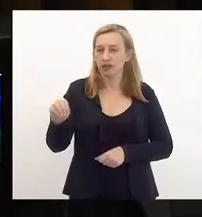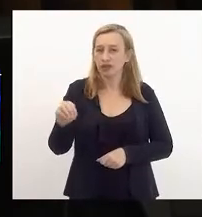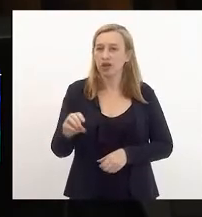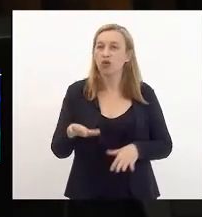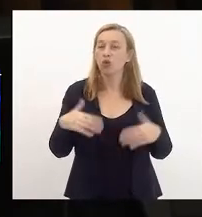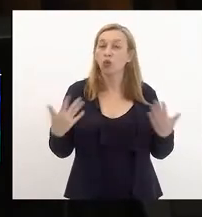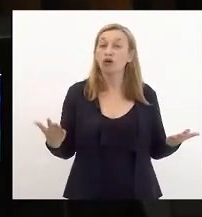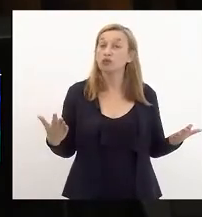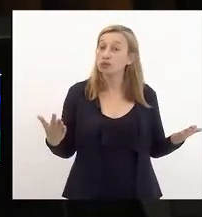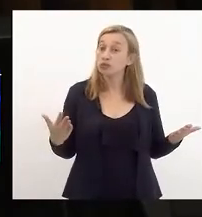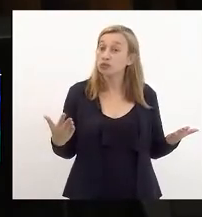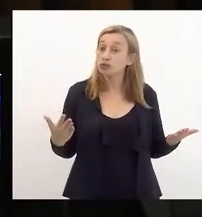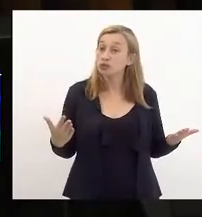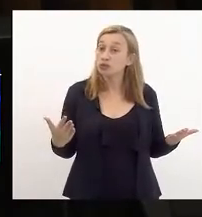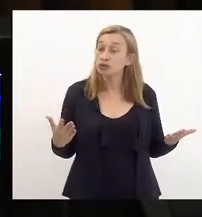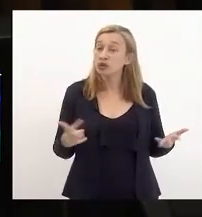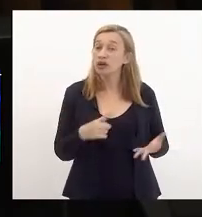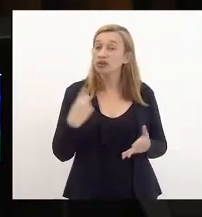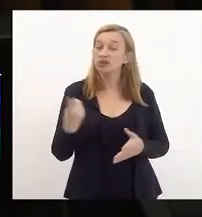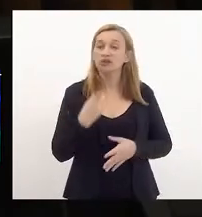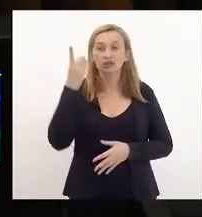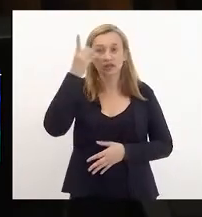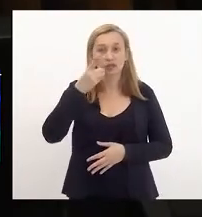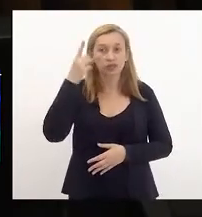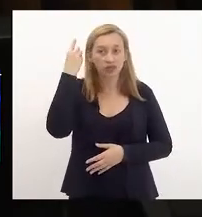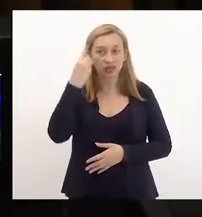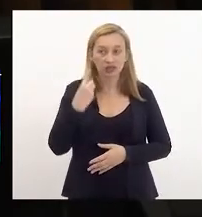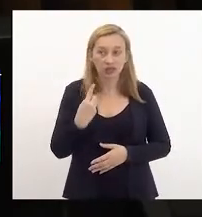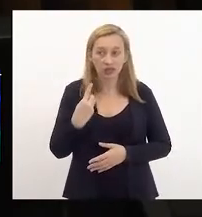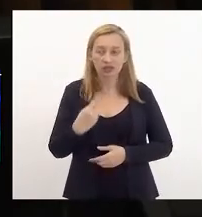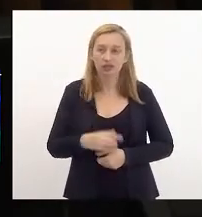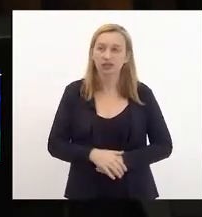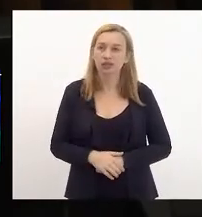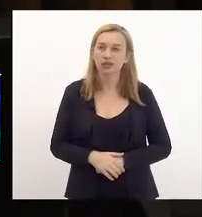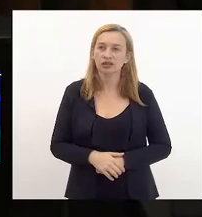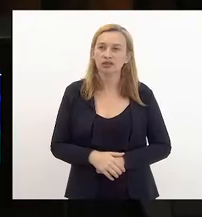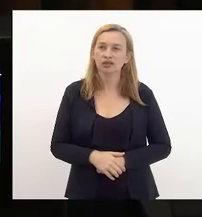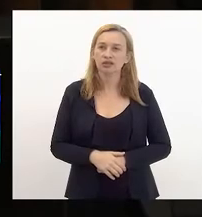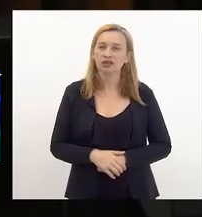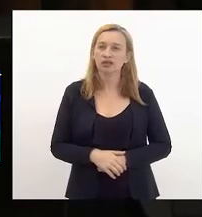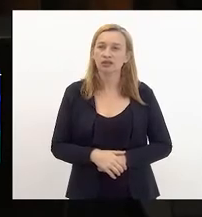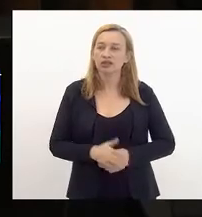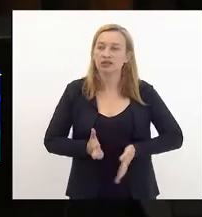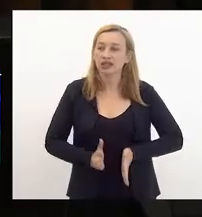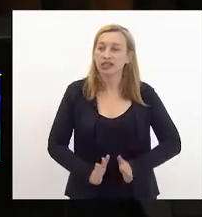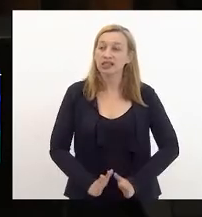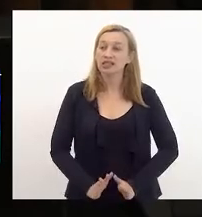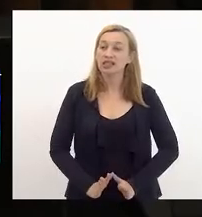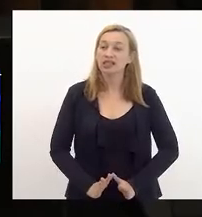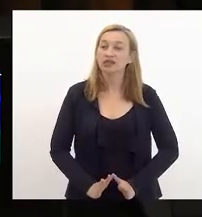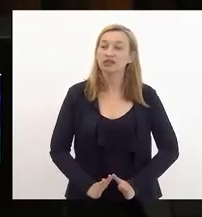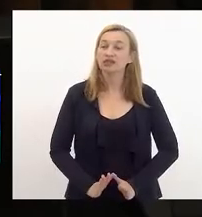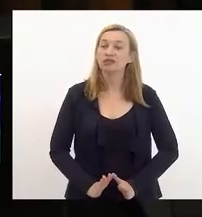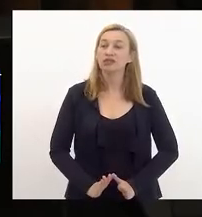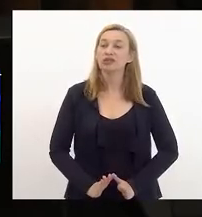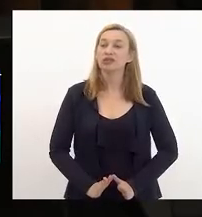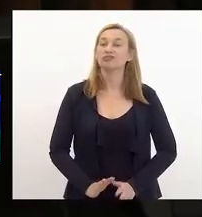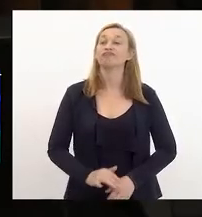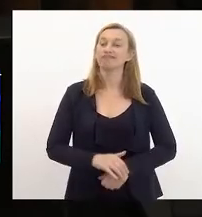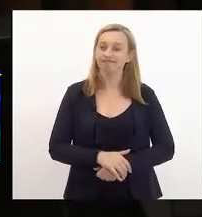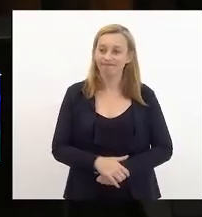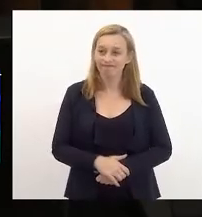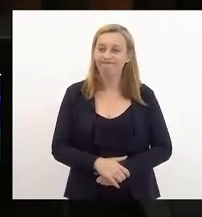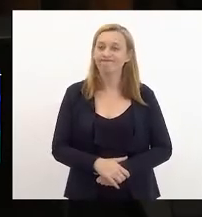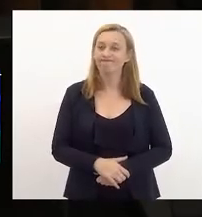quando a nossa deputada Dani Monteiro estava vindo ao mundo ainda, estava nascendo.